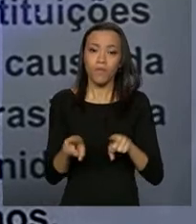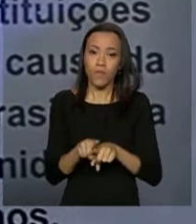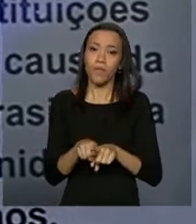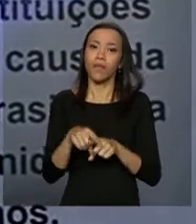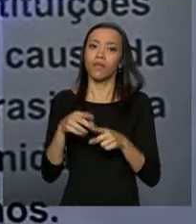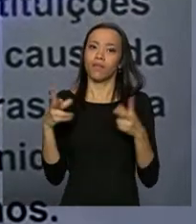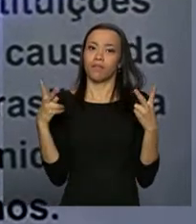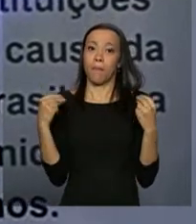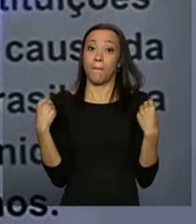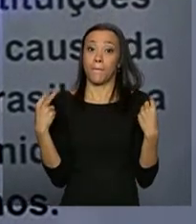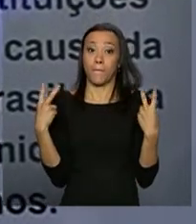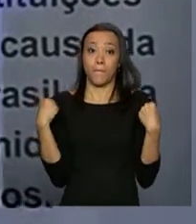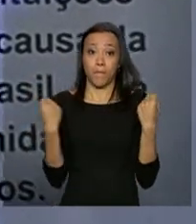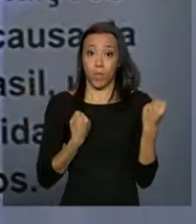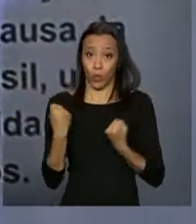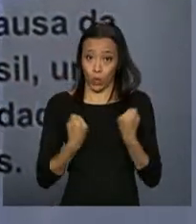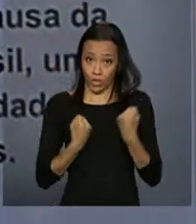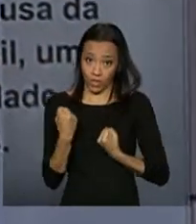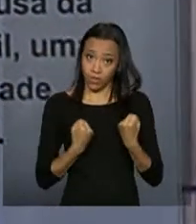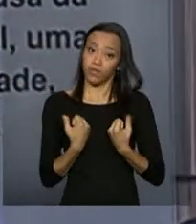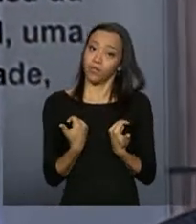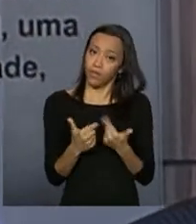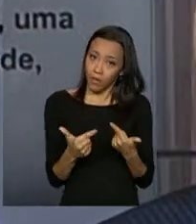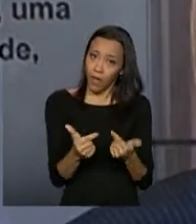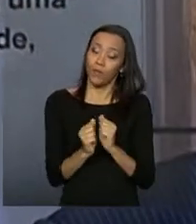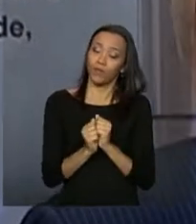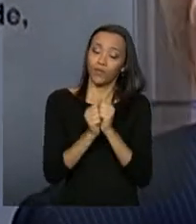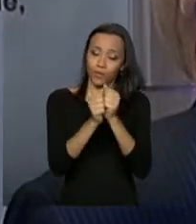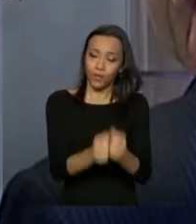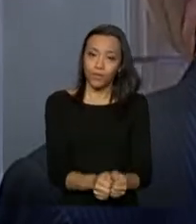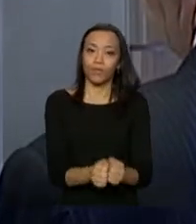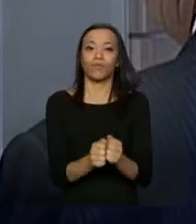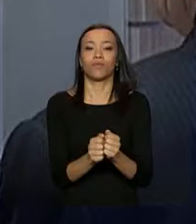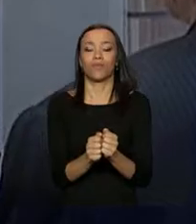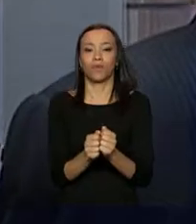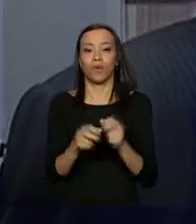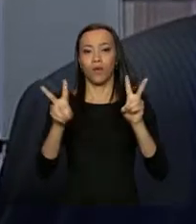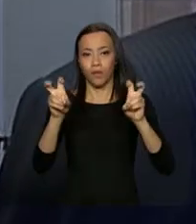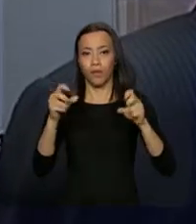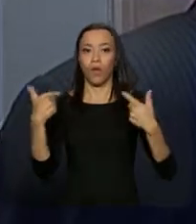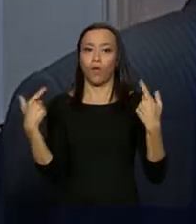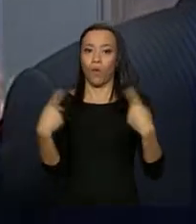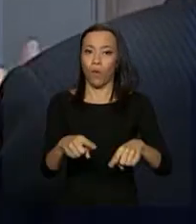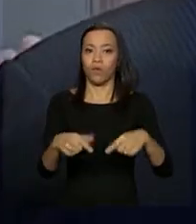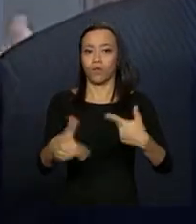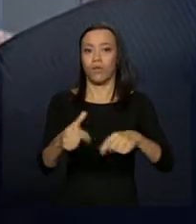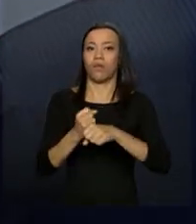motoristas que participaram das operações de combate ao trabalho escravo.